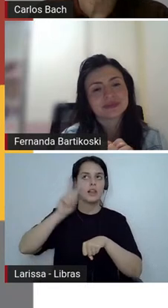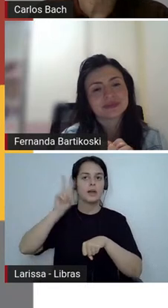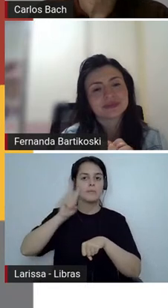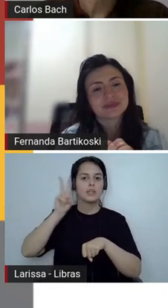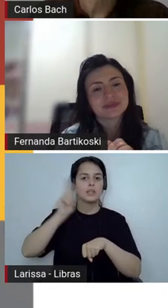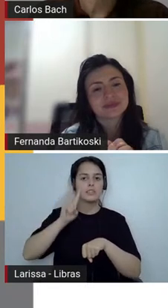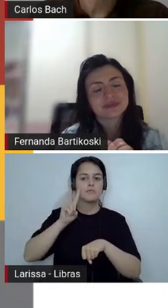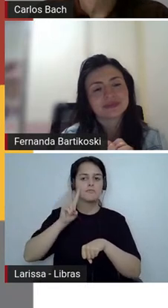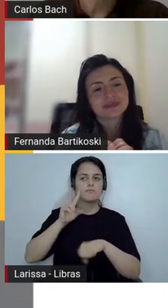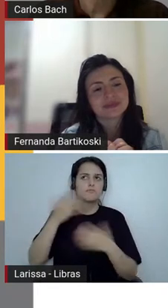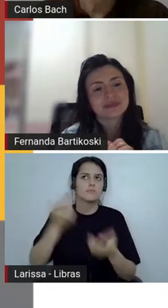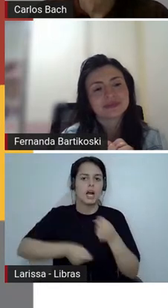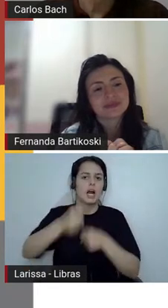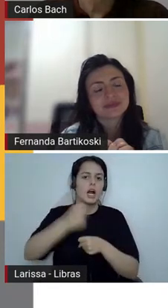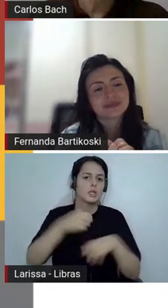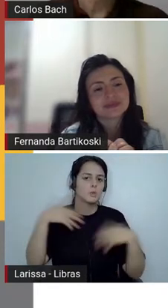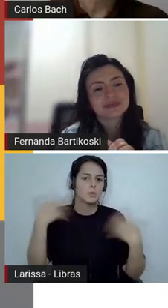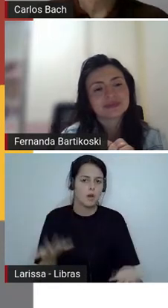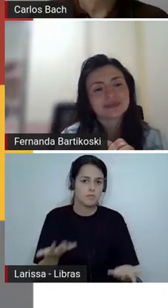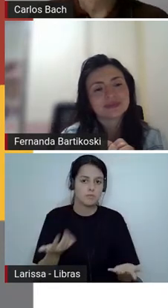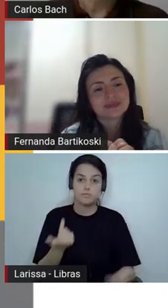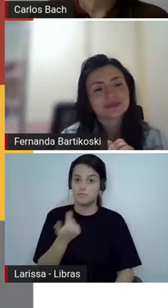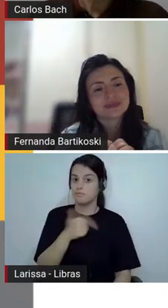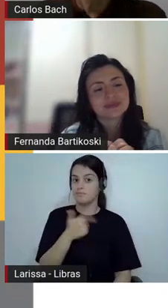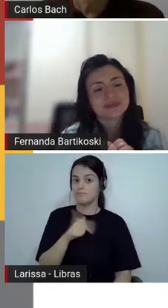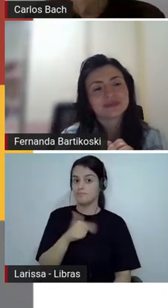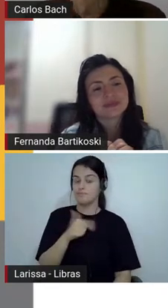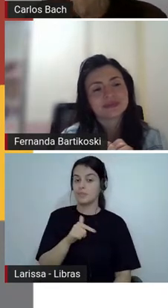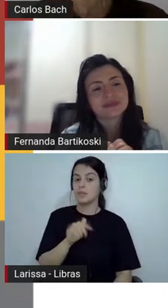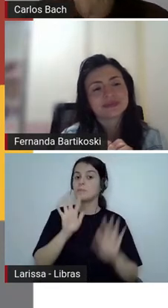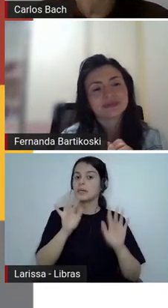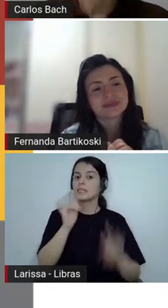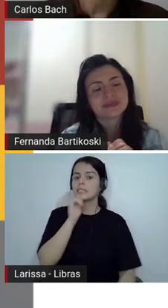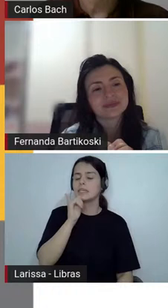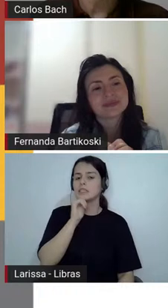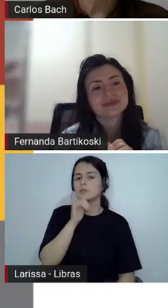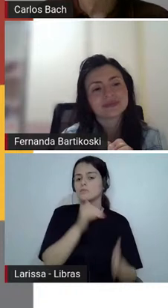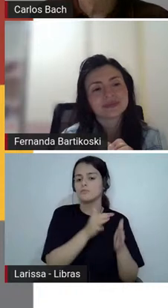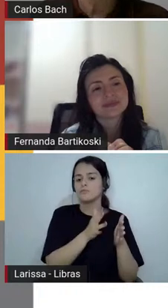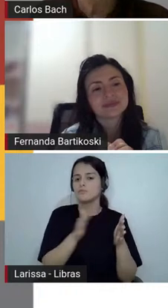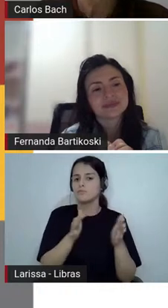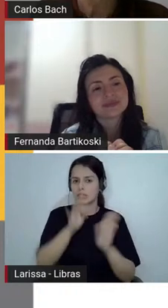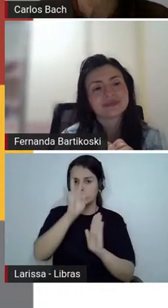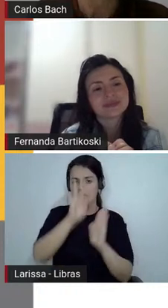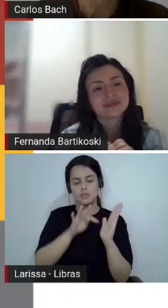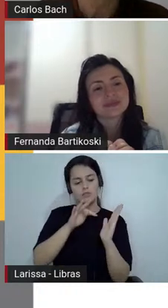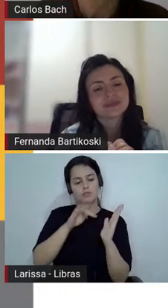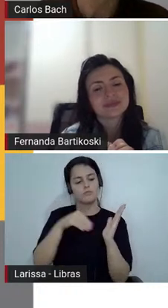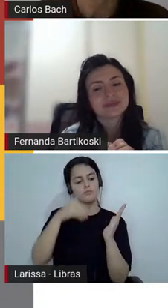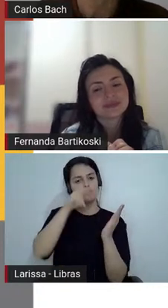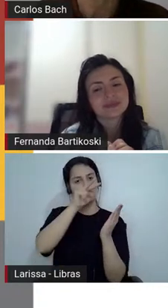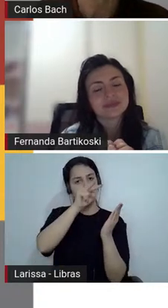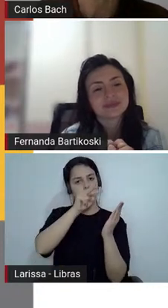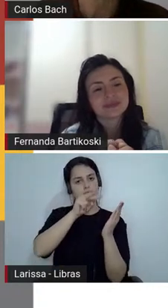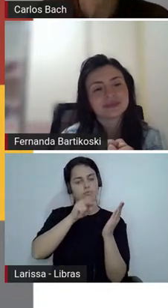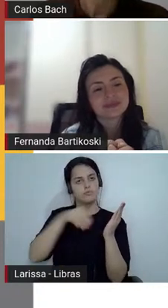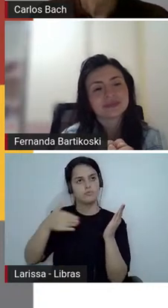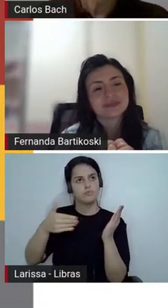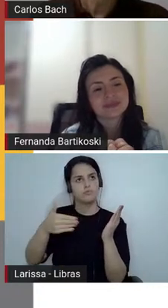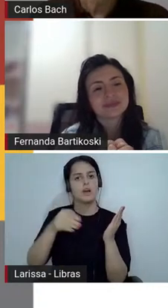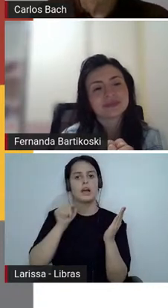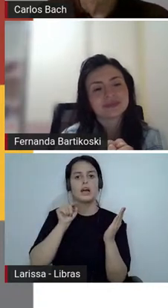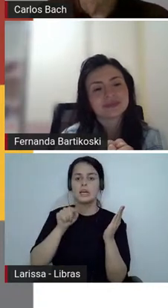no presente ela vai dizer hoje por que que ela faz essa mudança né que efeito de sentido isso tem no texto